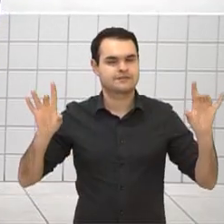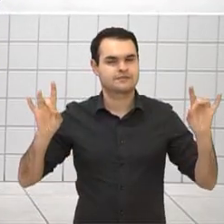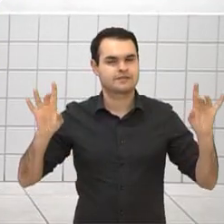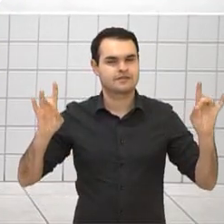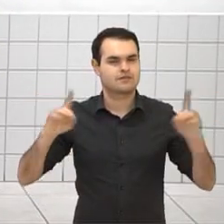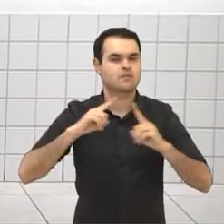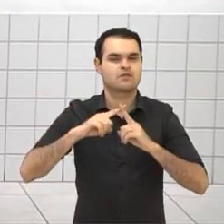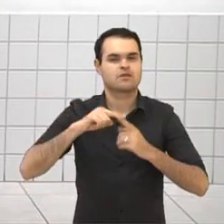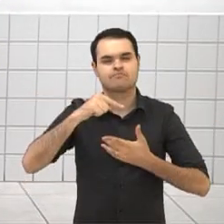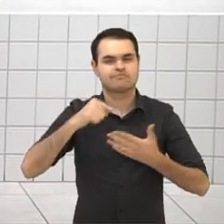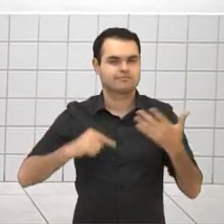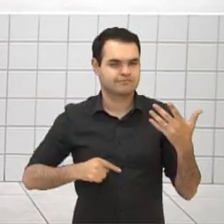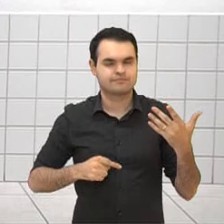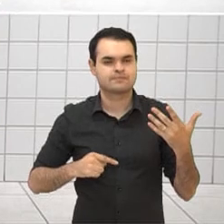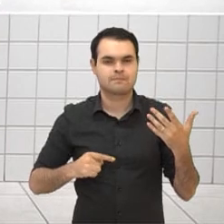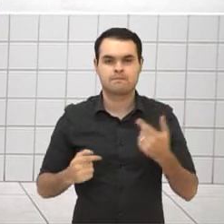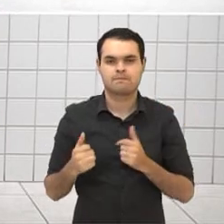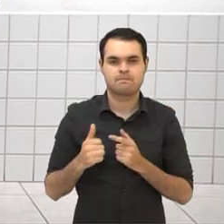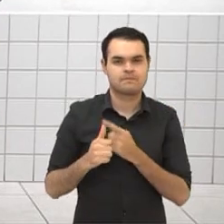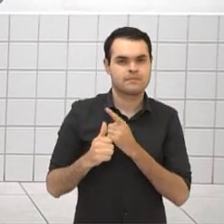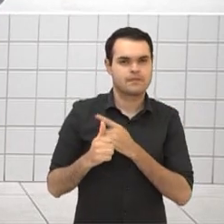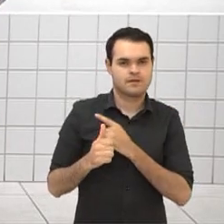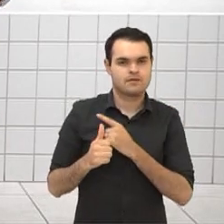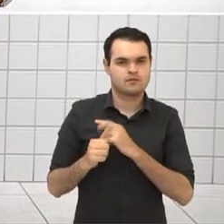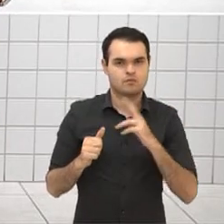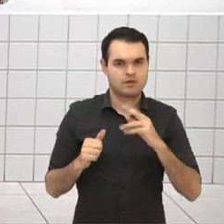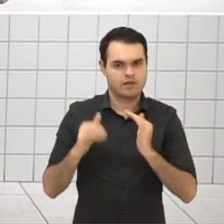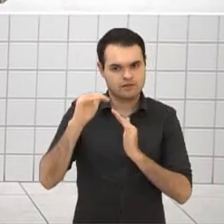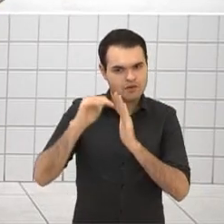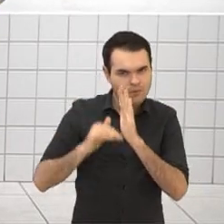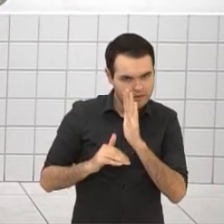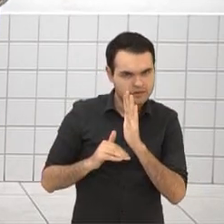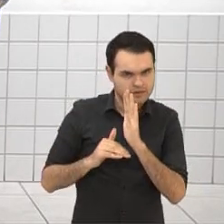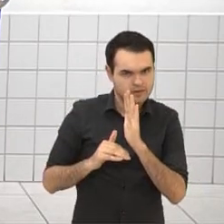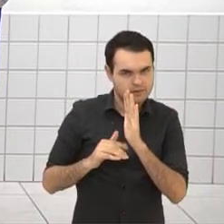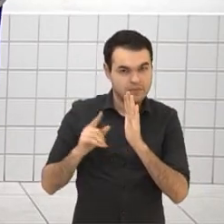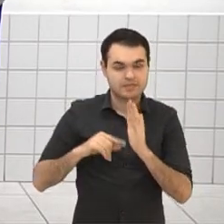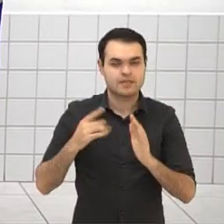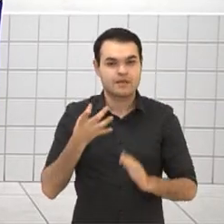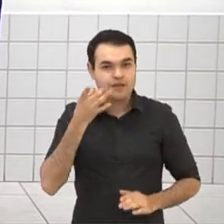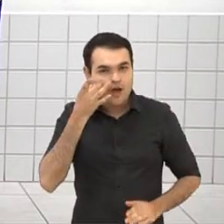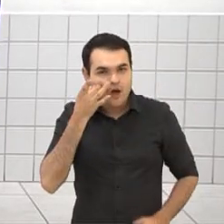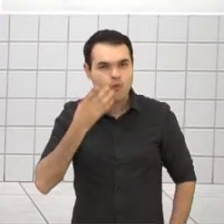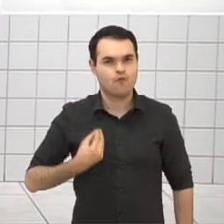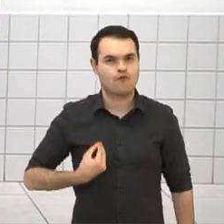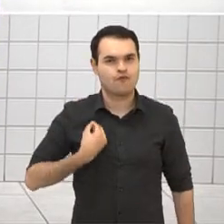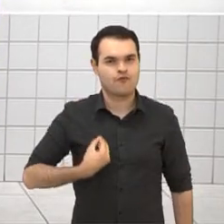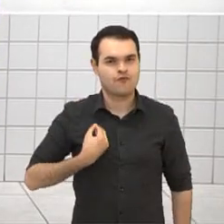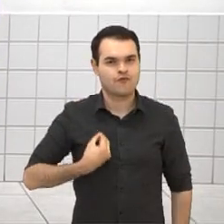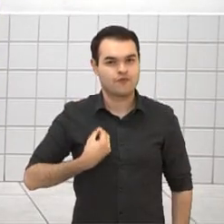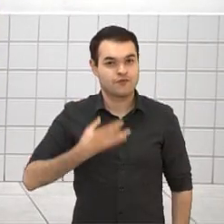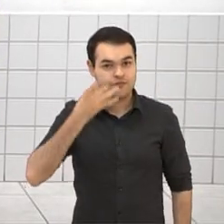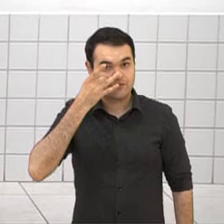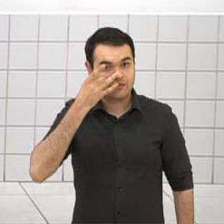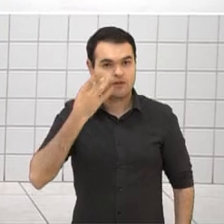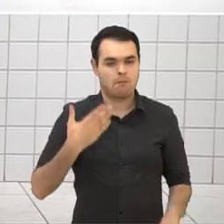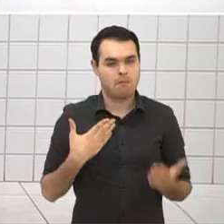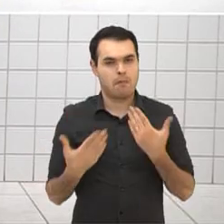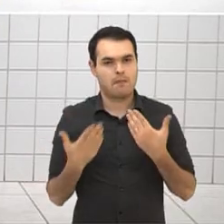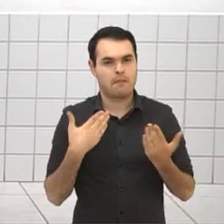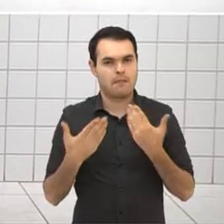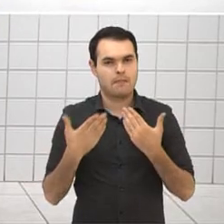por uma série de motivos. Primeiro, não necessariamente nessa ordem. Ela é ao vivo. Então, a nossa interação aqui vai ser